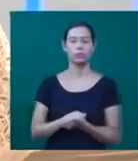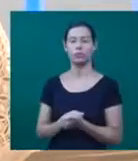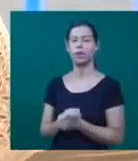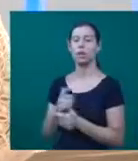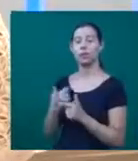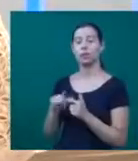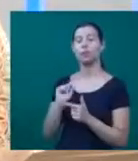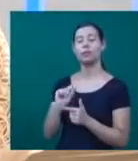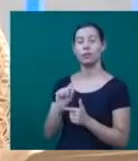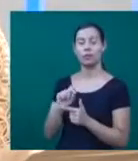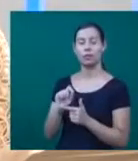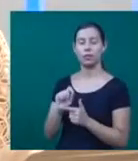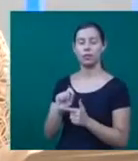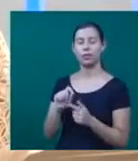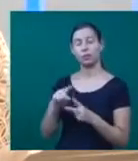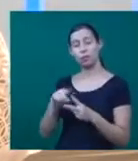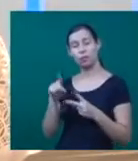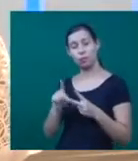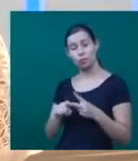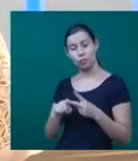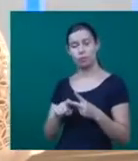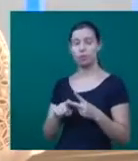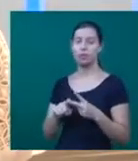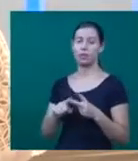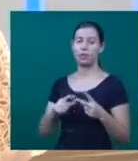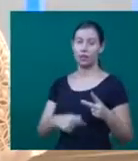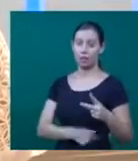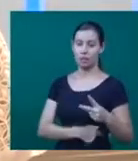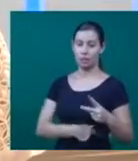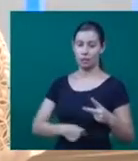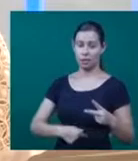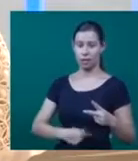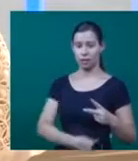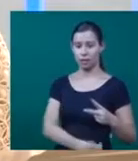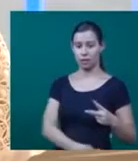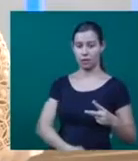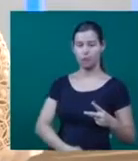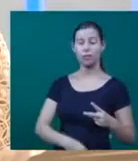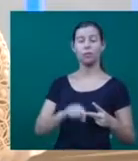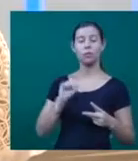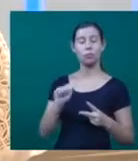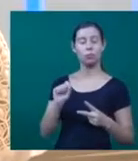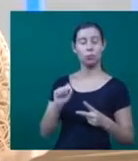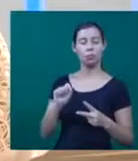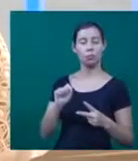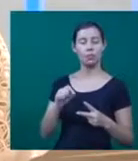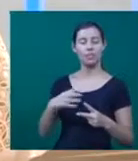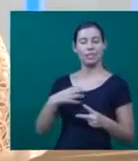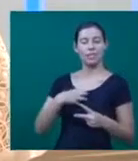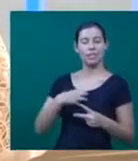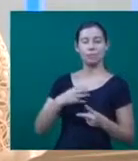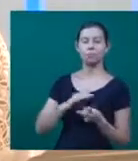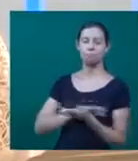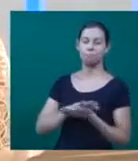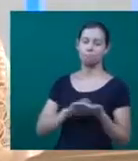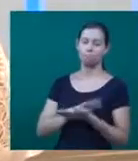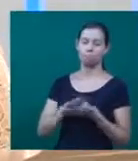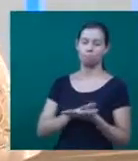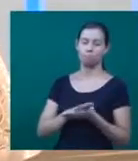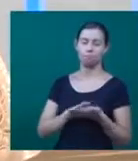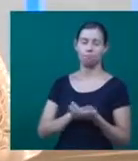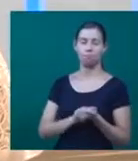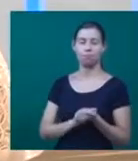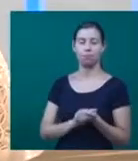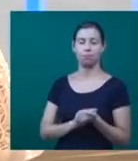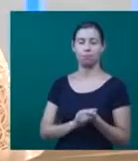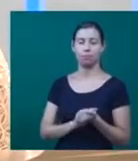problema. Os dois tipos de tumores, tanto o câncer de pâncreas como o câncer de fígado, são tumores que não têm sintomas específicos. Então, na grande